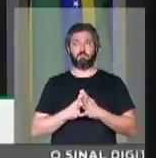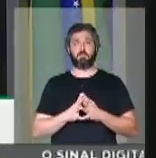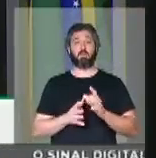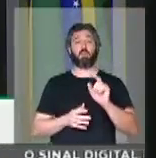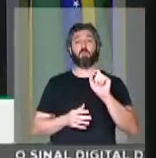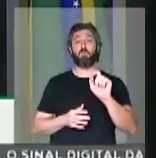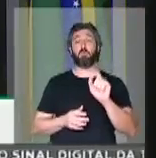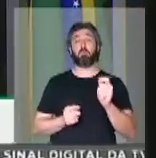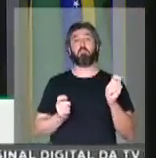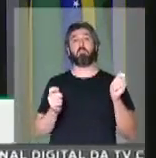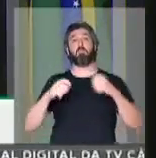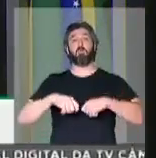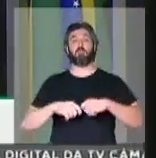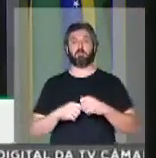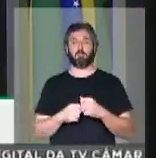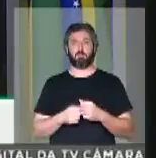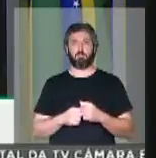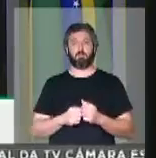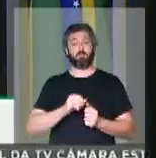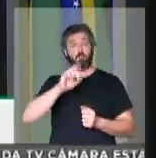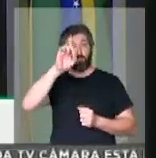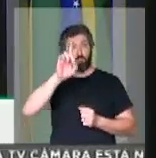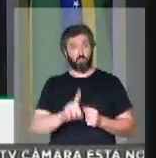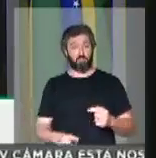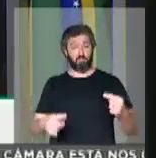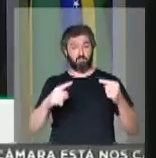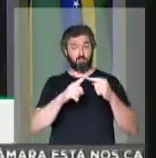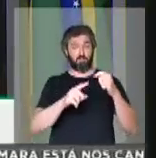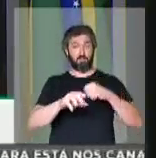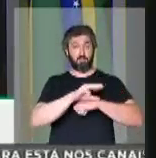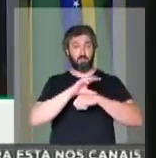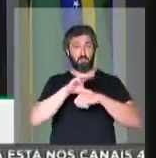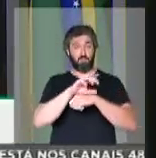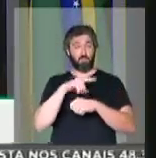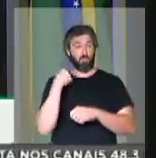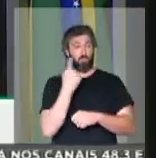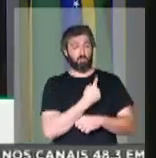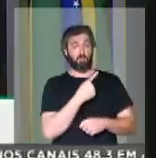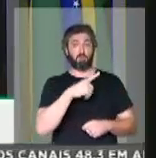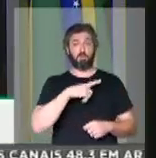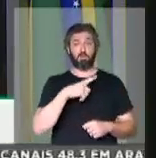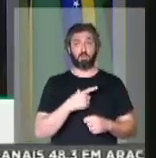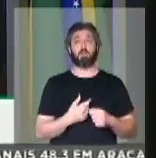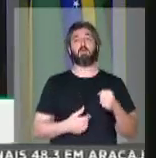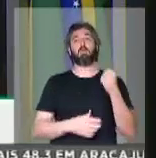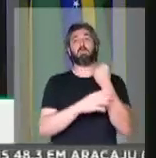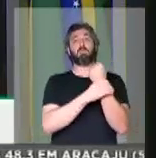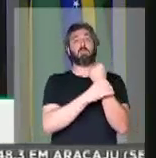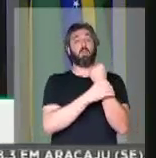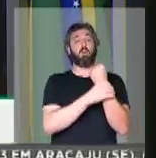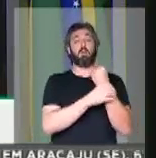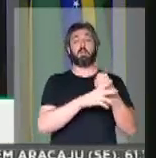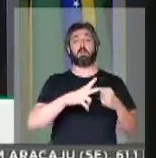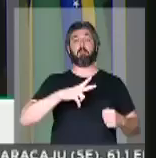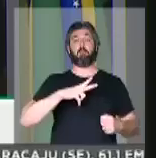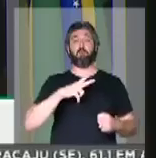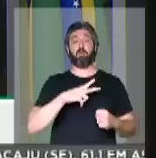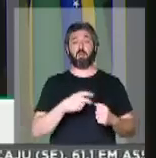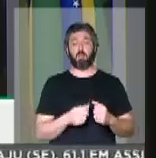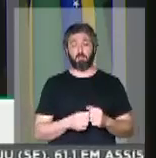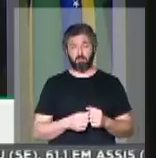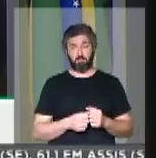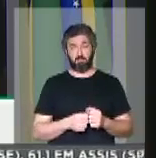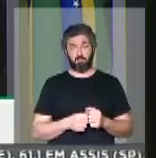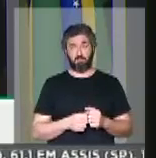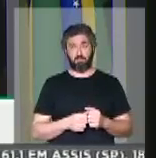possibilidade e do direito constitucional que todos temos da segurança privada, que